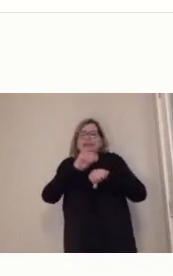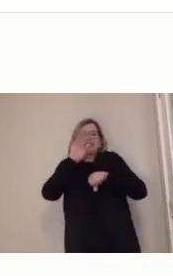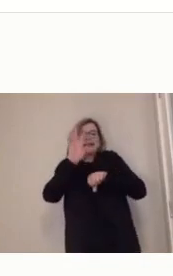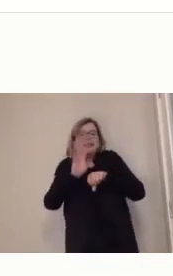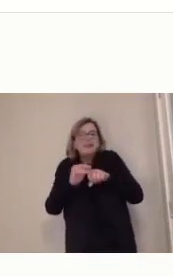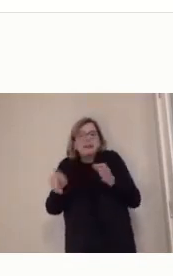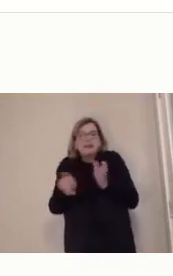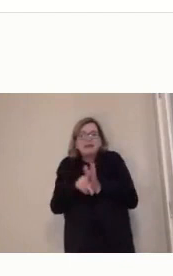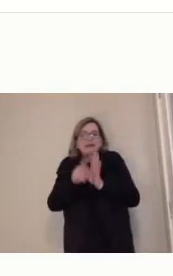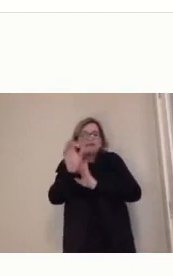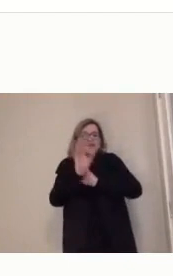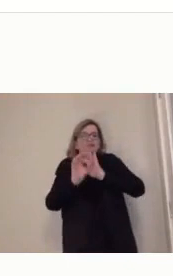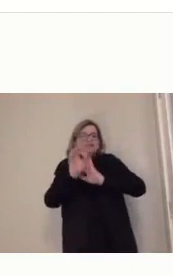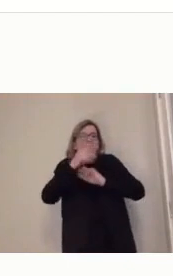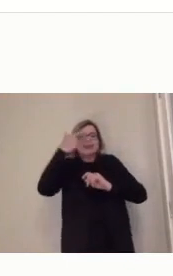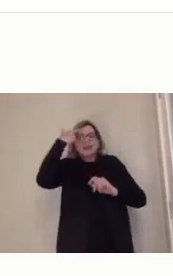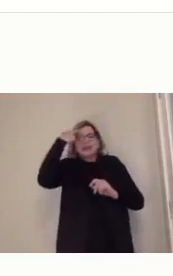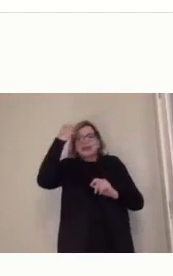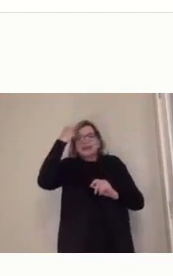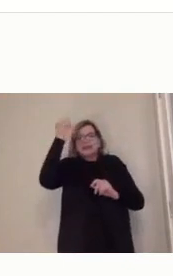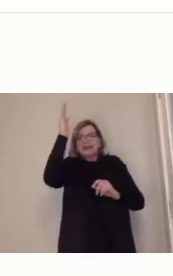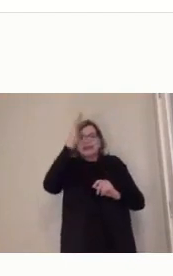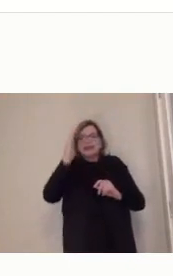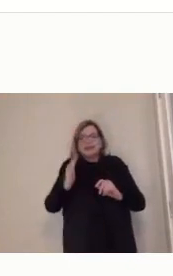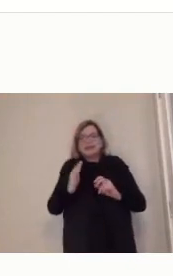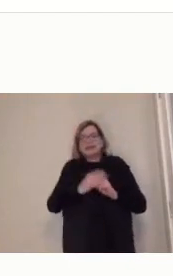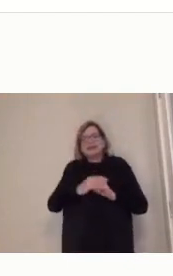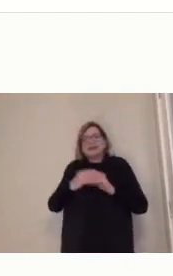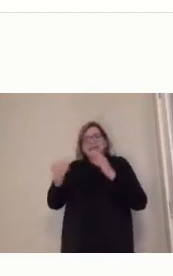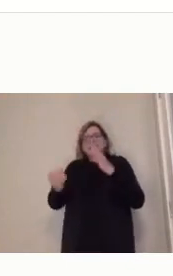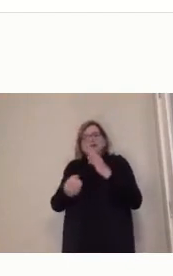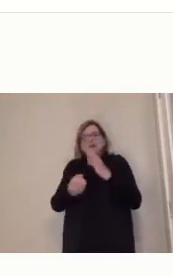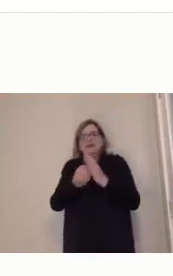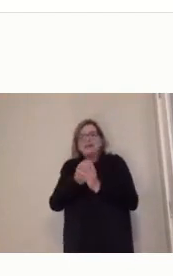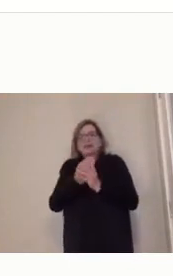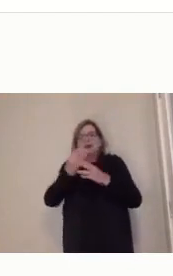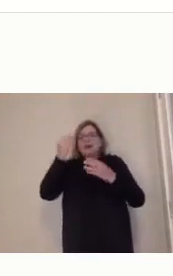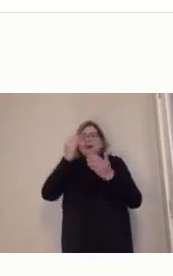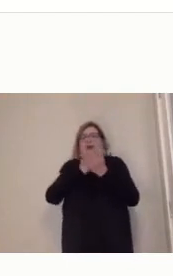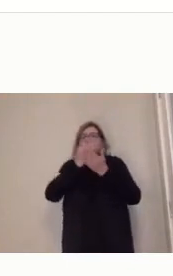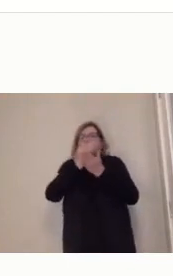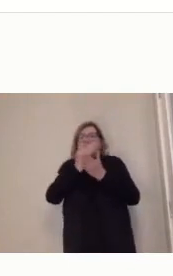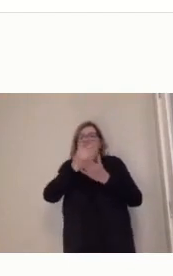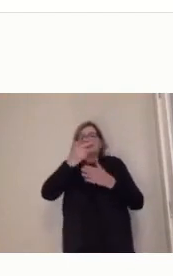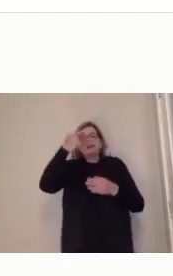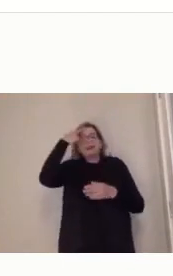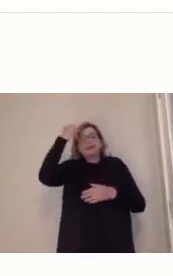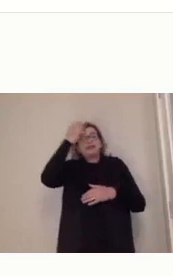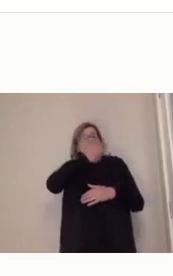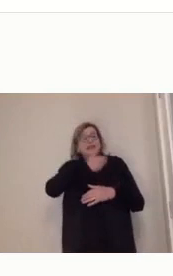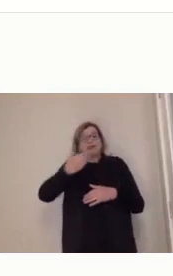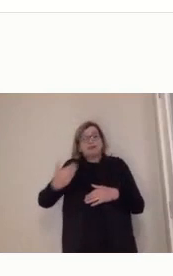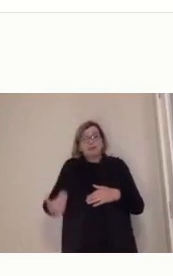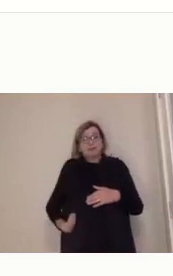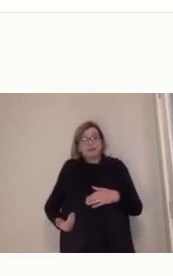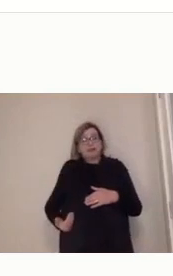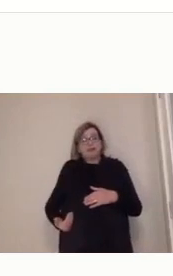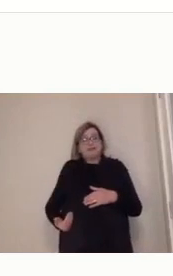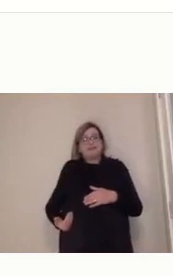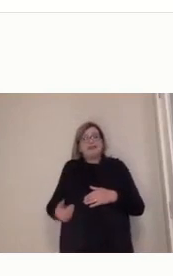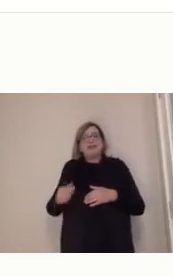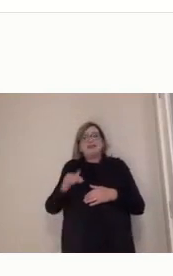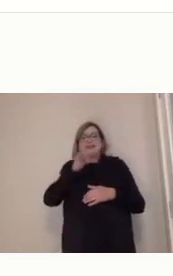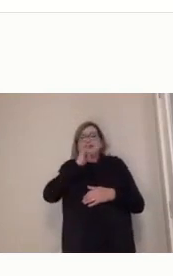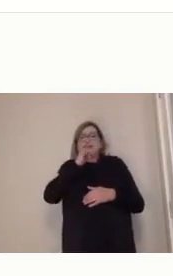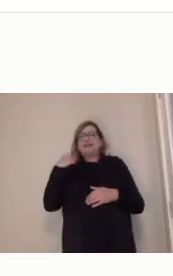educação presencial e educação à distância. Nós temos 10 mil alunos, mais ou menos, no ensino presencial e 4 mil alunos no ensino à